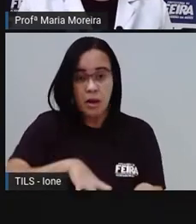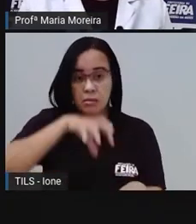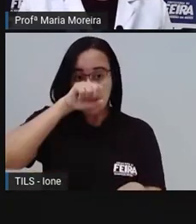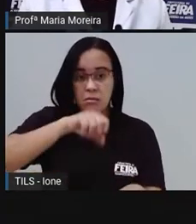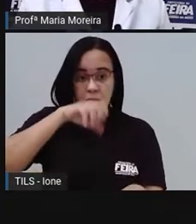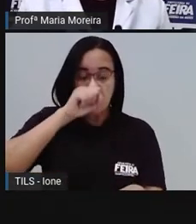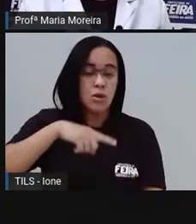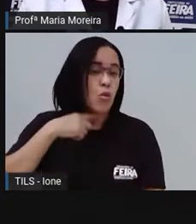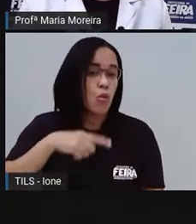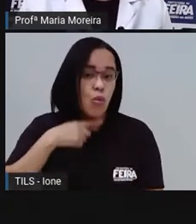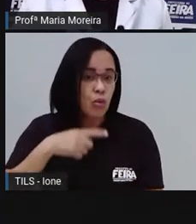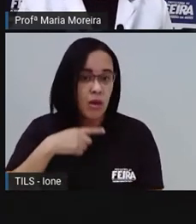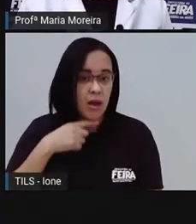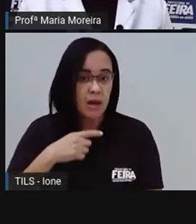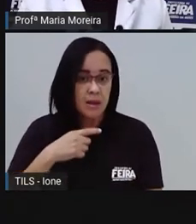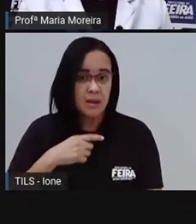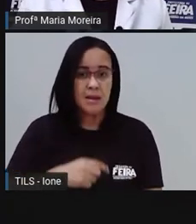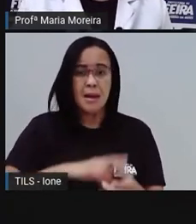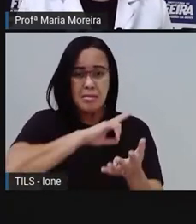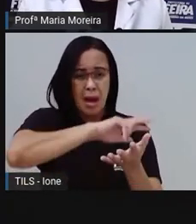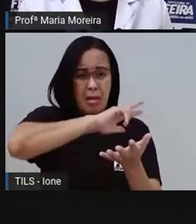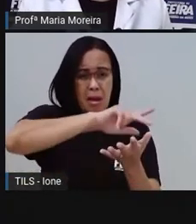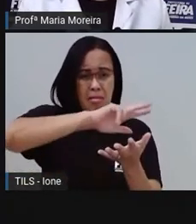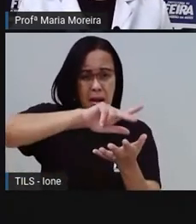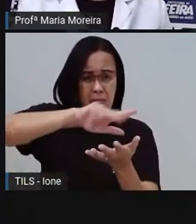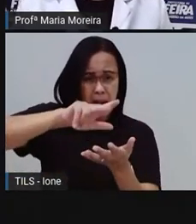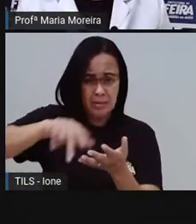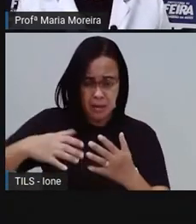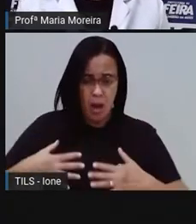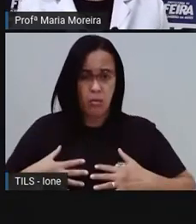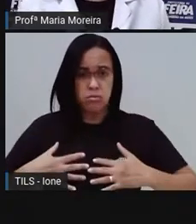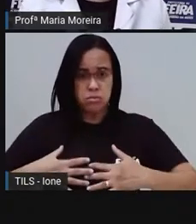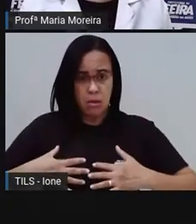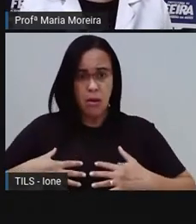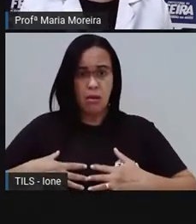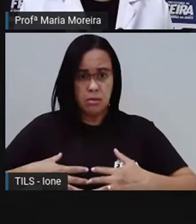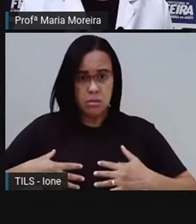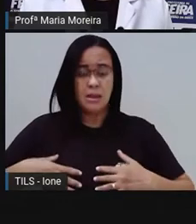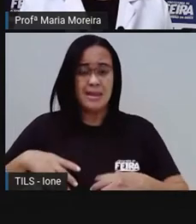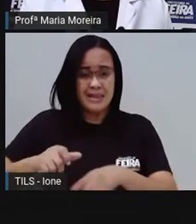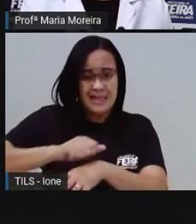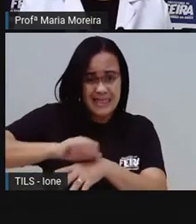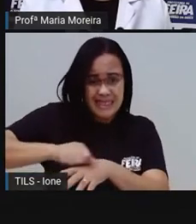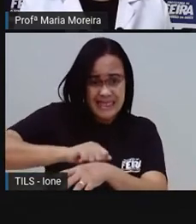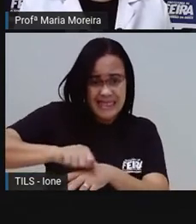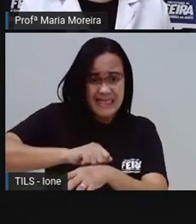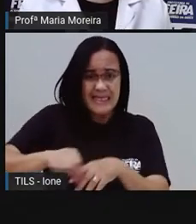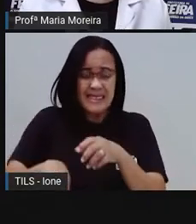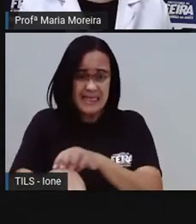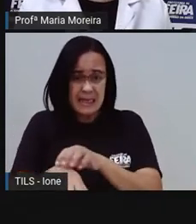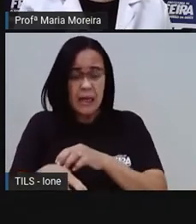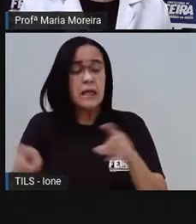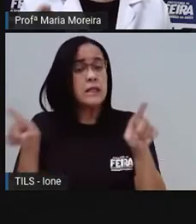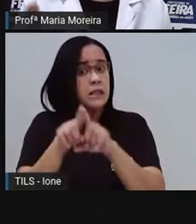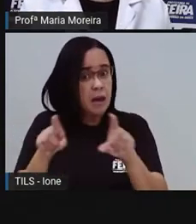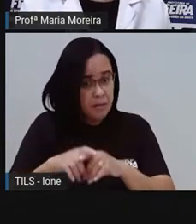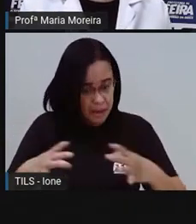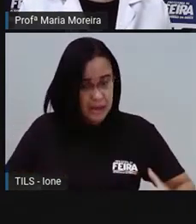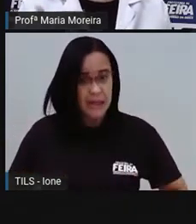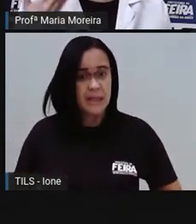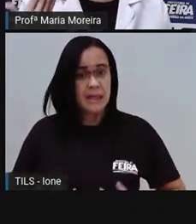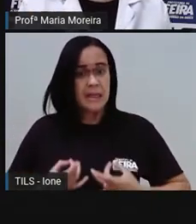bronquite, pneumonia, doenças cardíacas e alergias, né? Alguns tipos de câncer também são